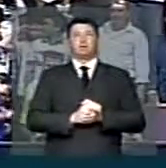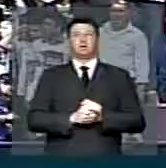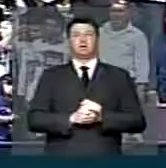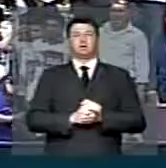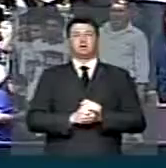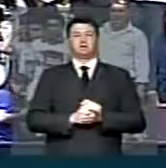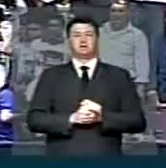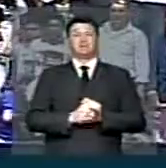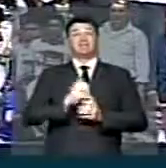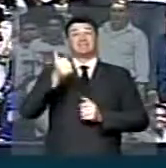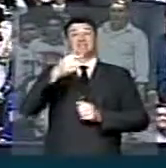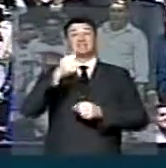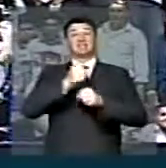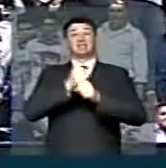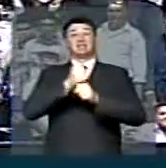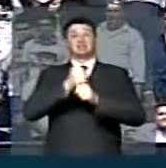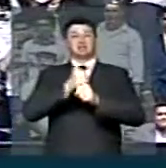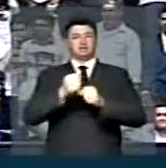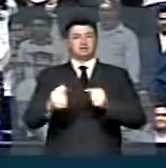17 anos,